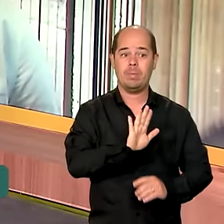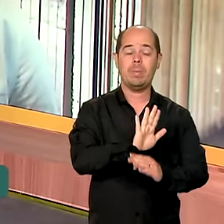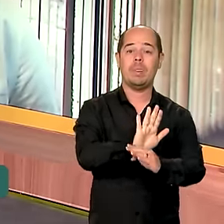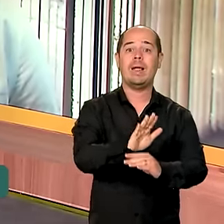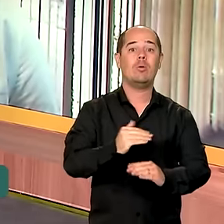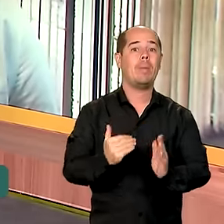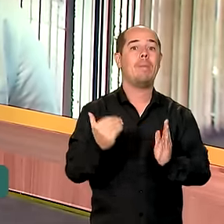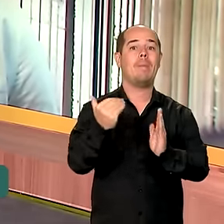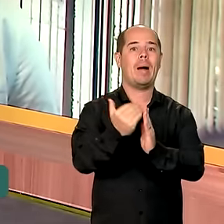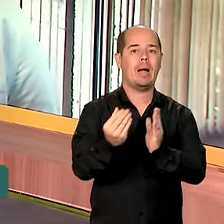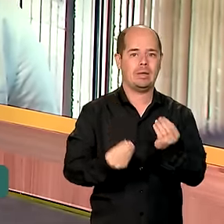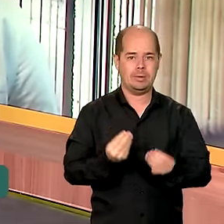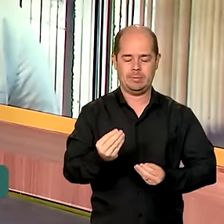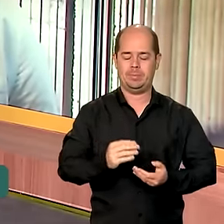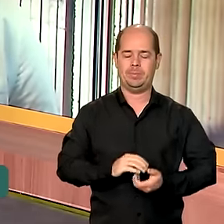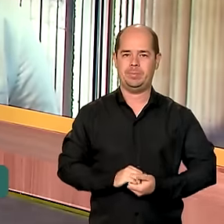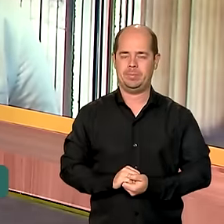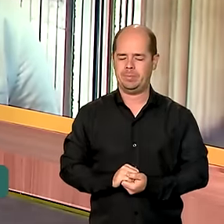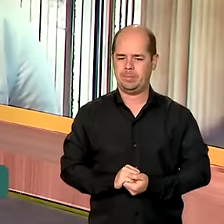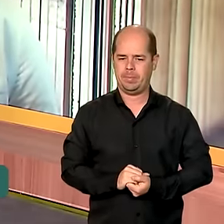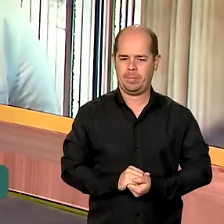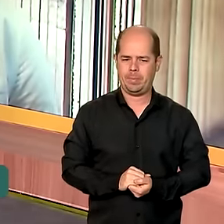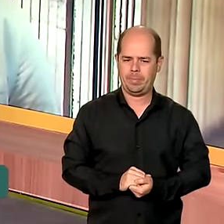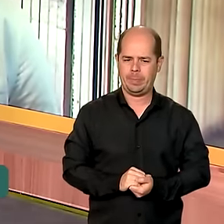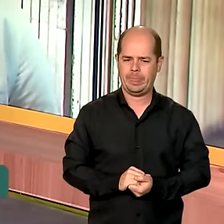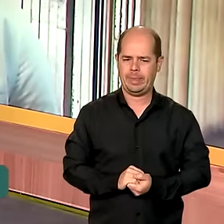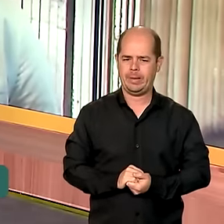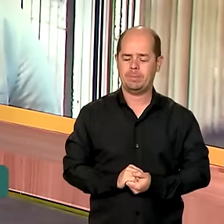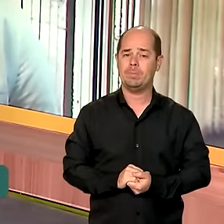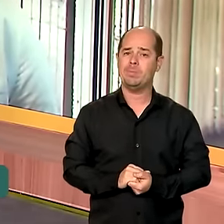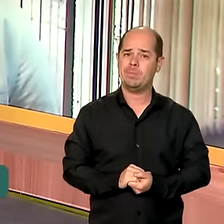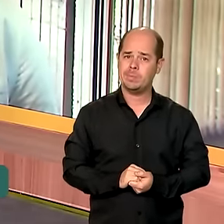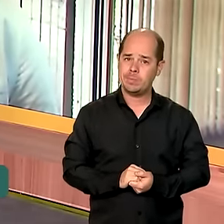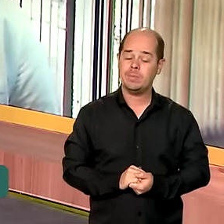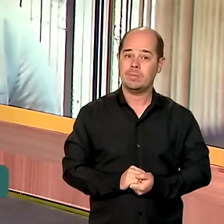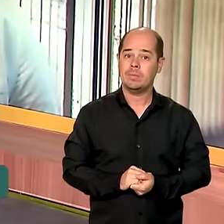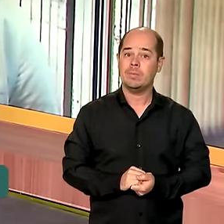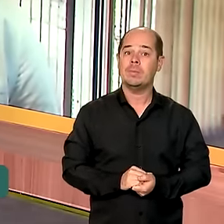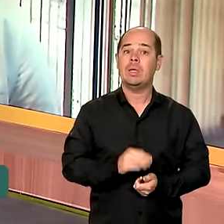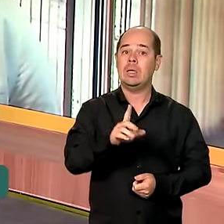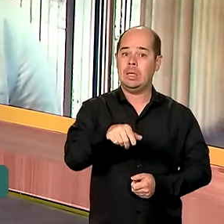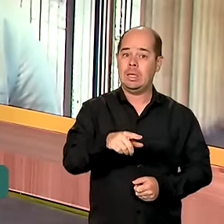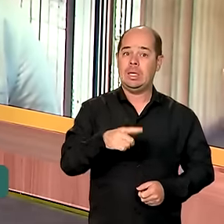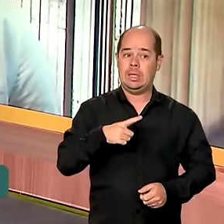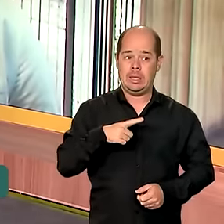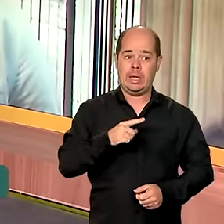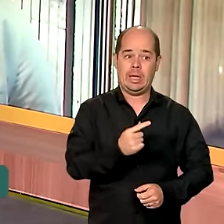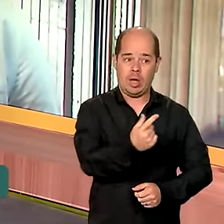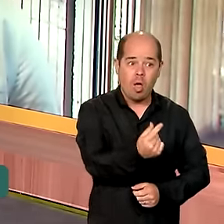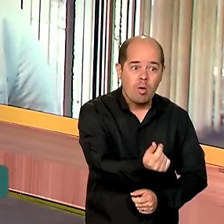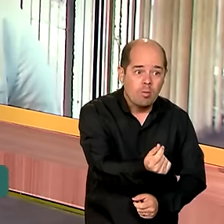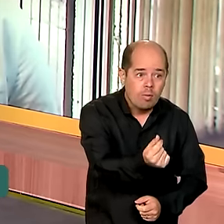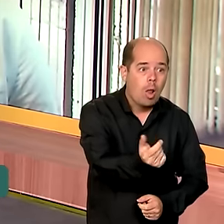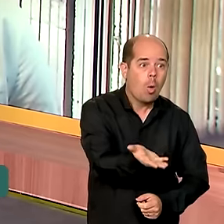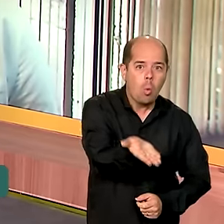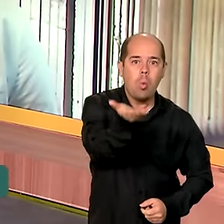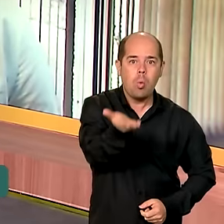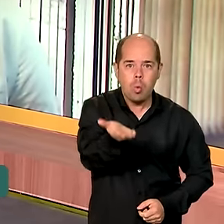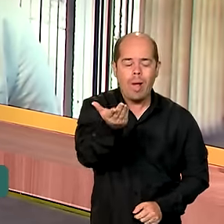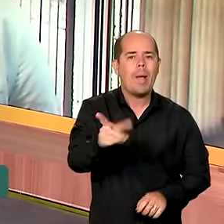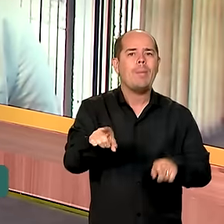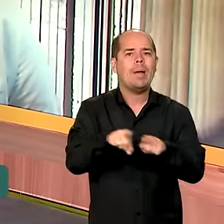Além desses pagamentos, diretor, tem também uma preocupação grande em relação às passagens aéreas, né? Como que a Senacom está